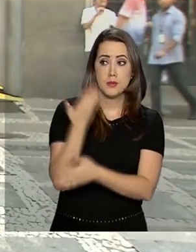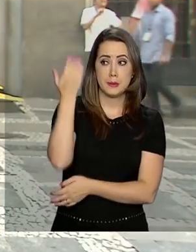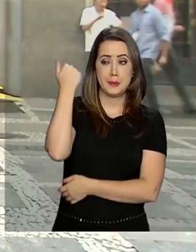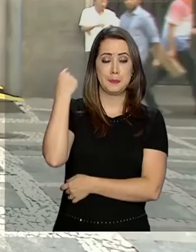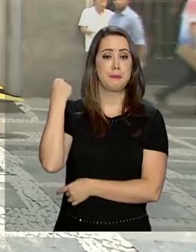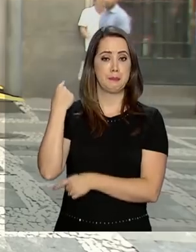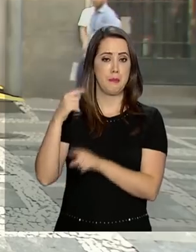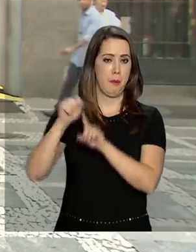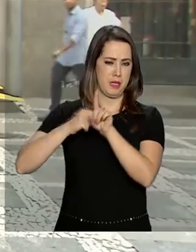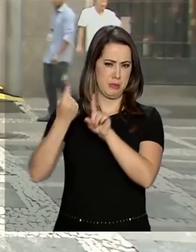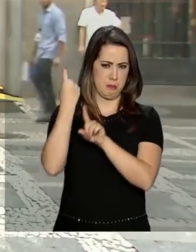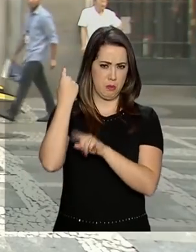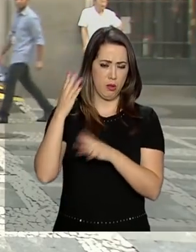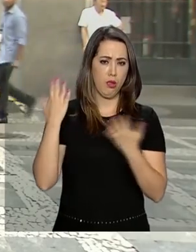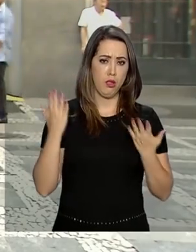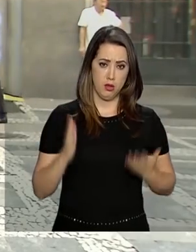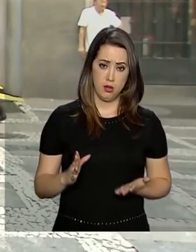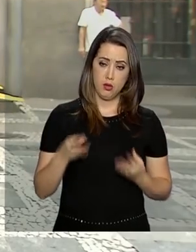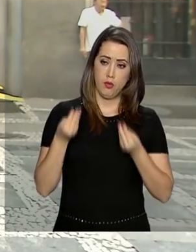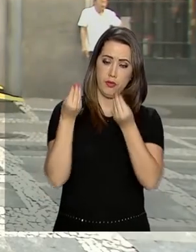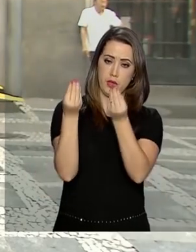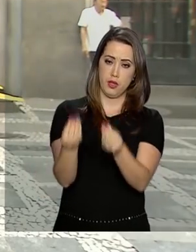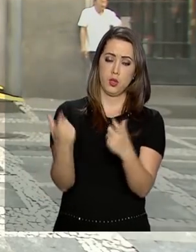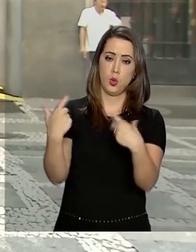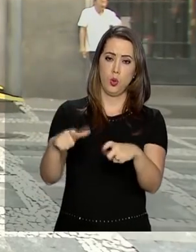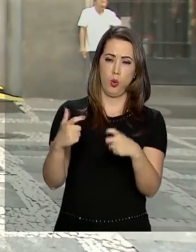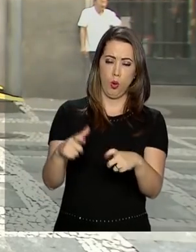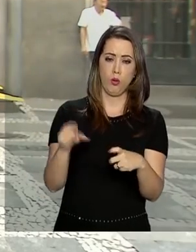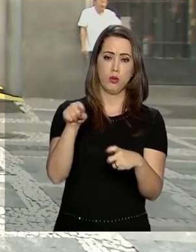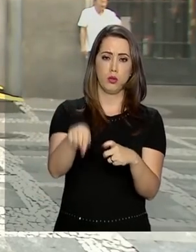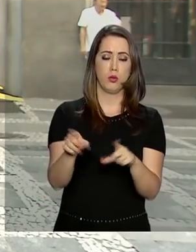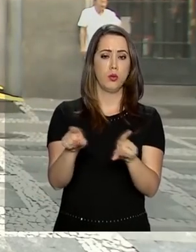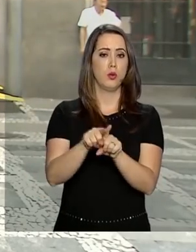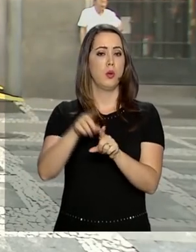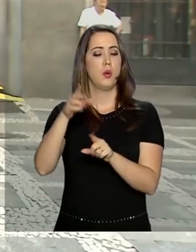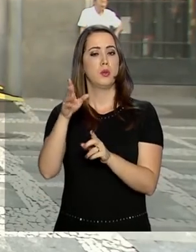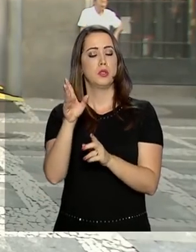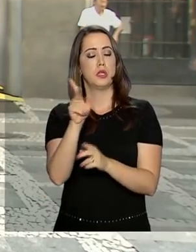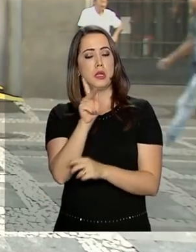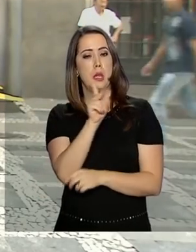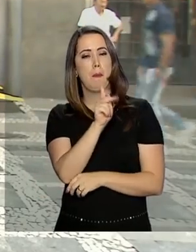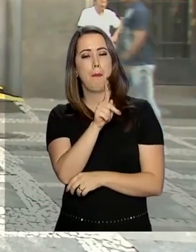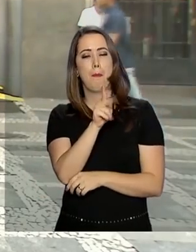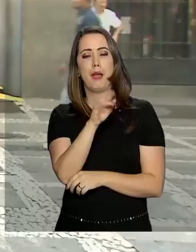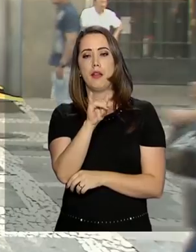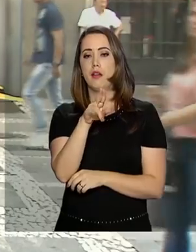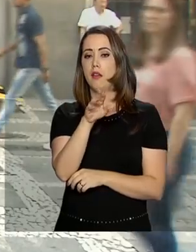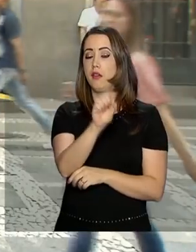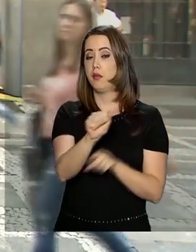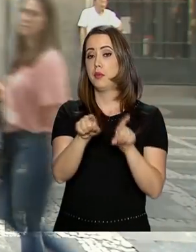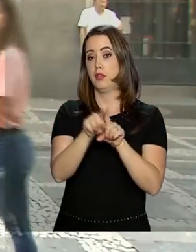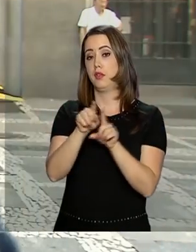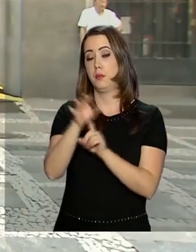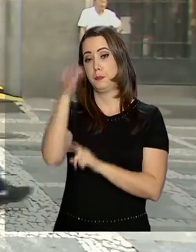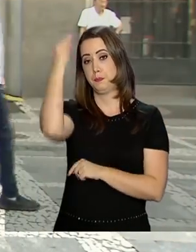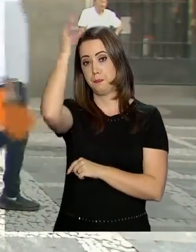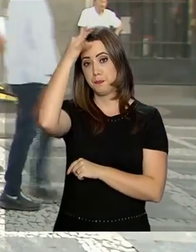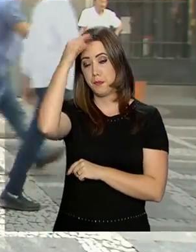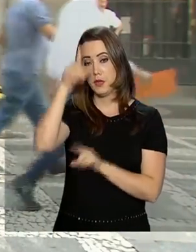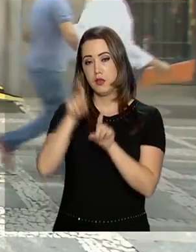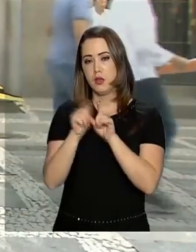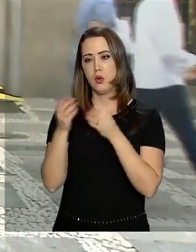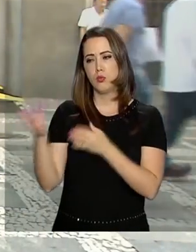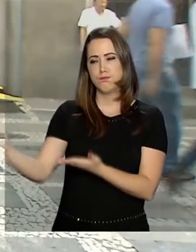passado, quando foram concedidas áreas nos portos de Cabedelo, na Paraíba, e Vitória, no Espírito Santo, o governo arrecadou